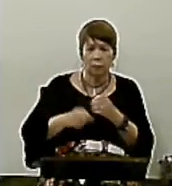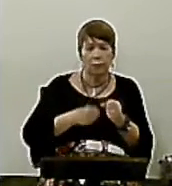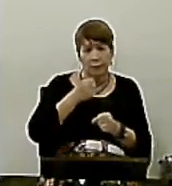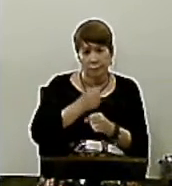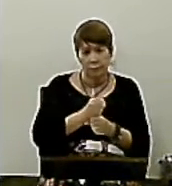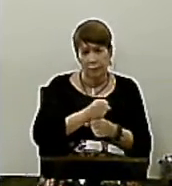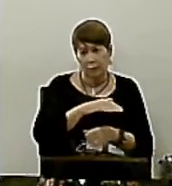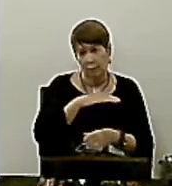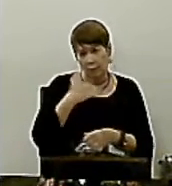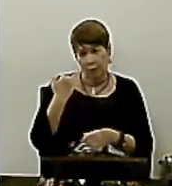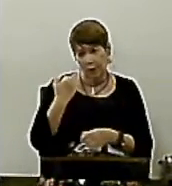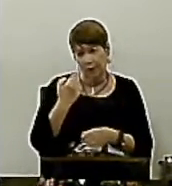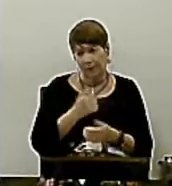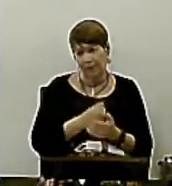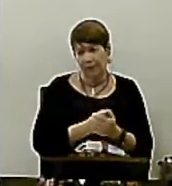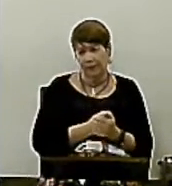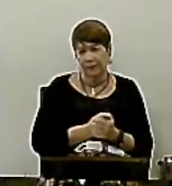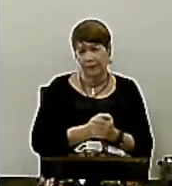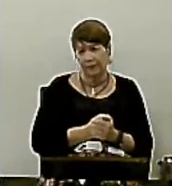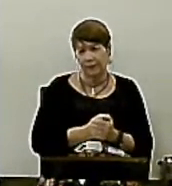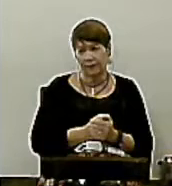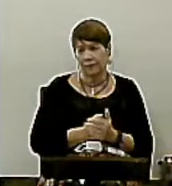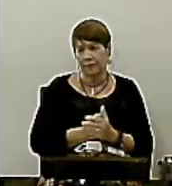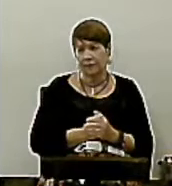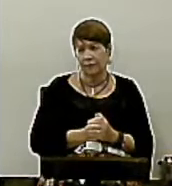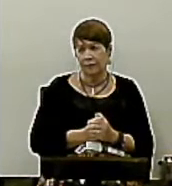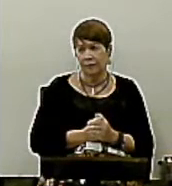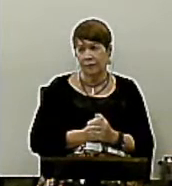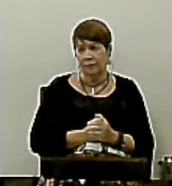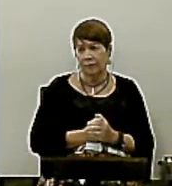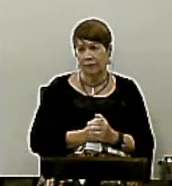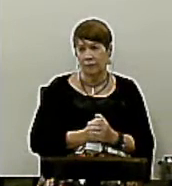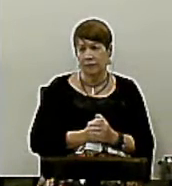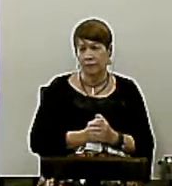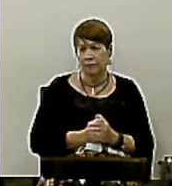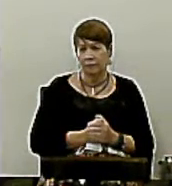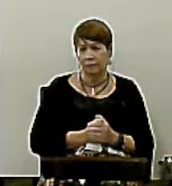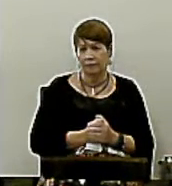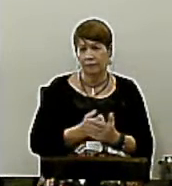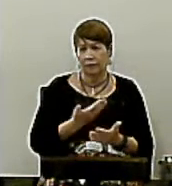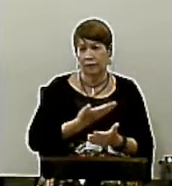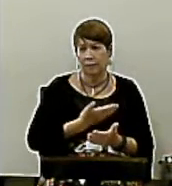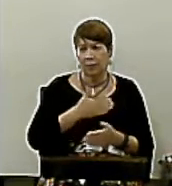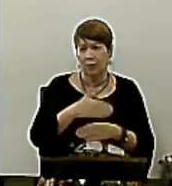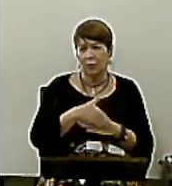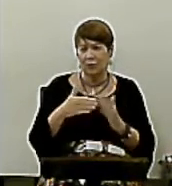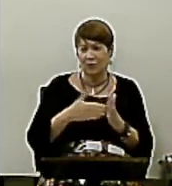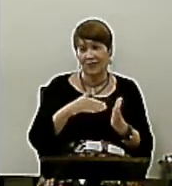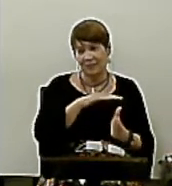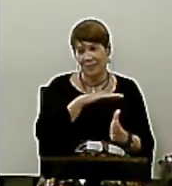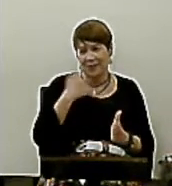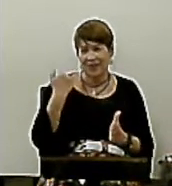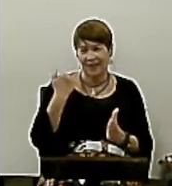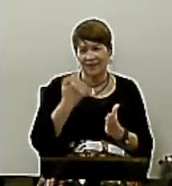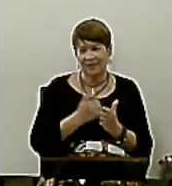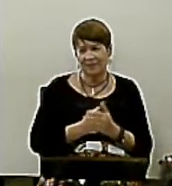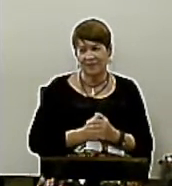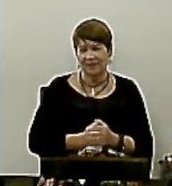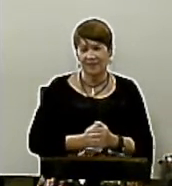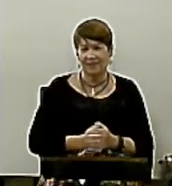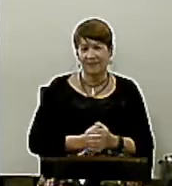morreu Tinha pouquíssimos dos amigos Com os quais ele convivia Presentes no seu sepultamento